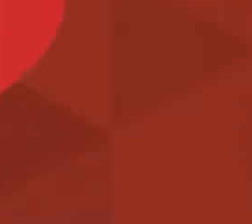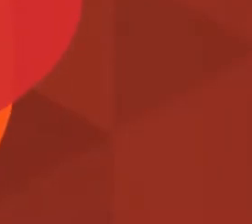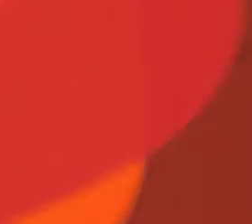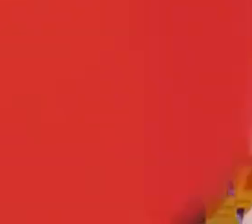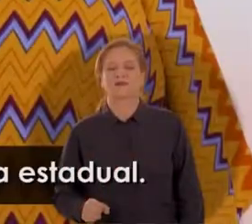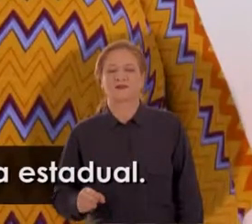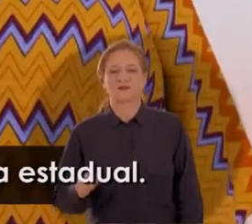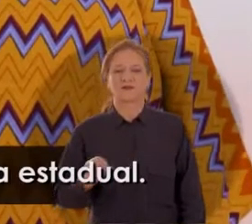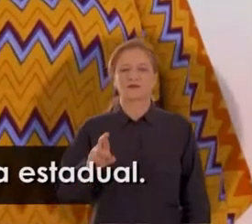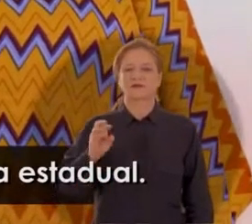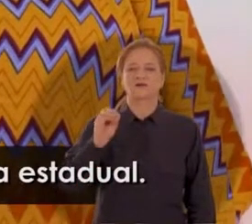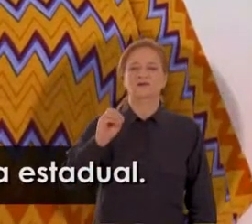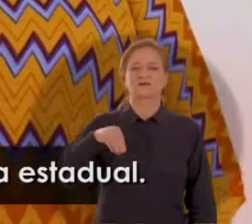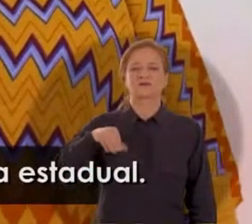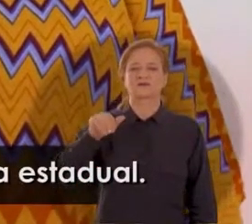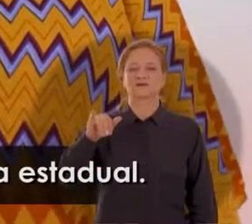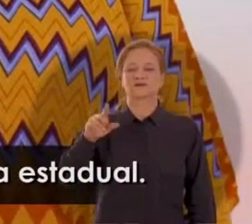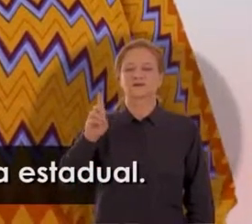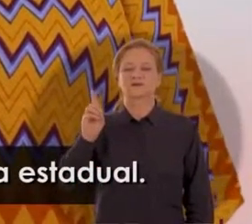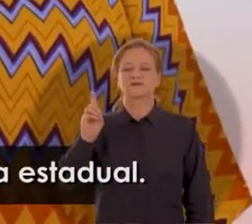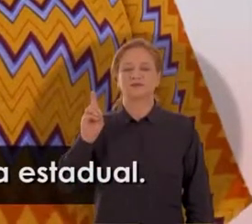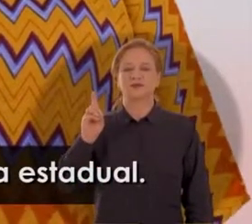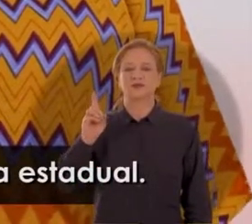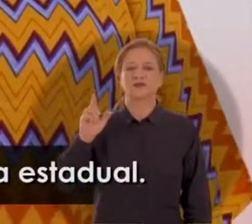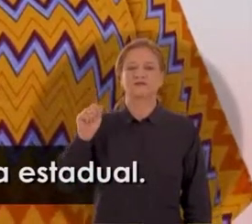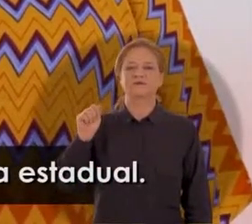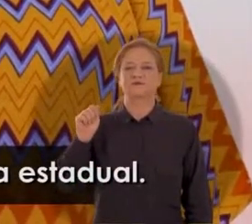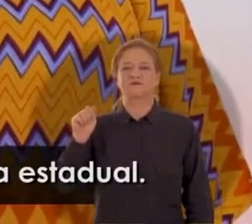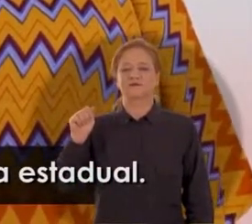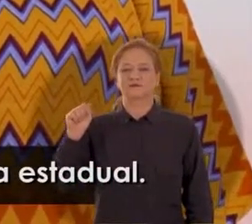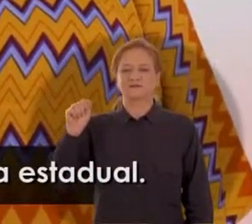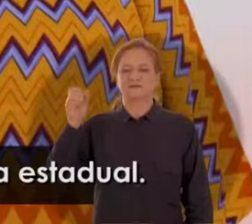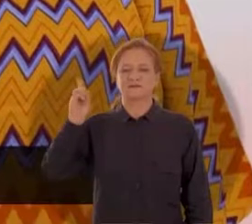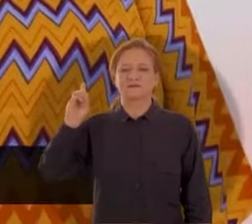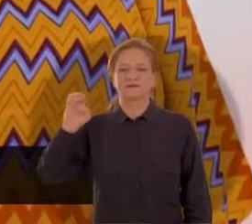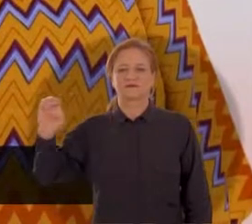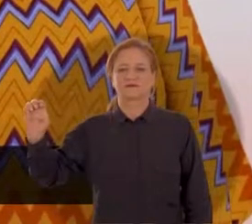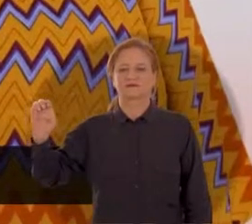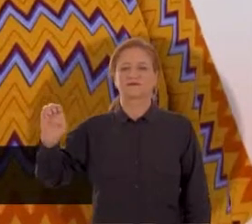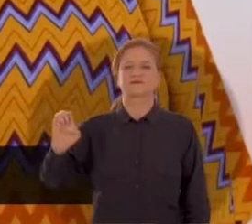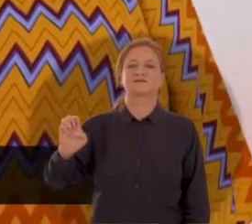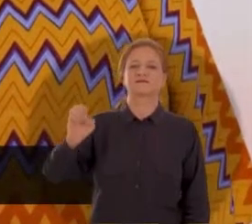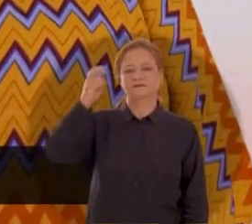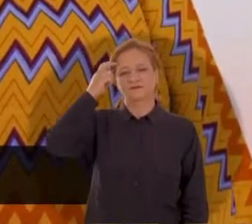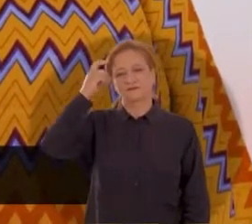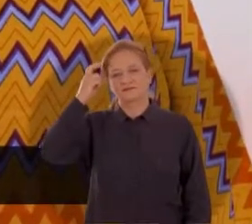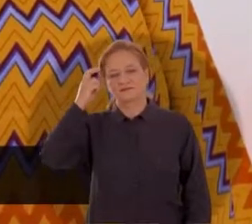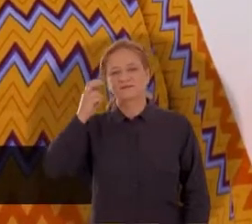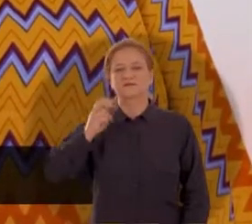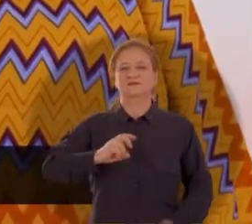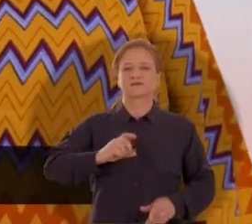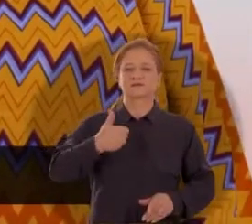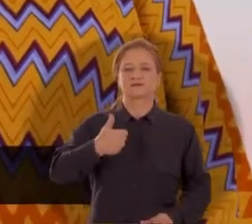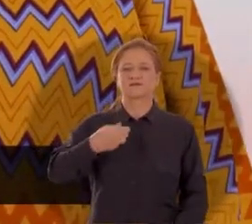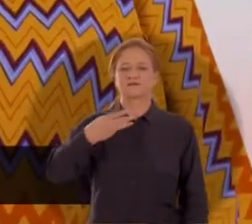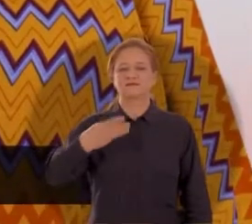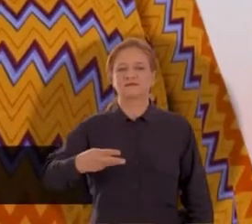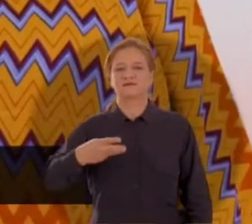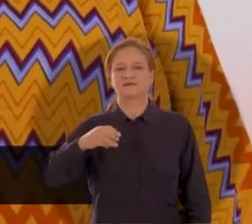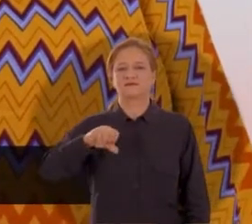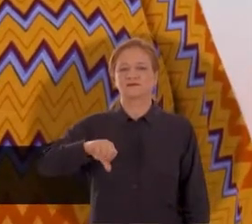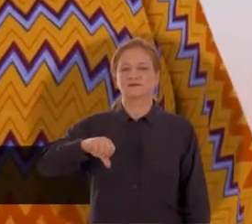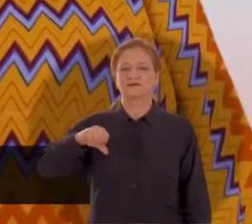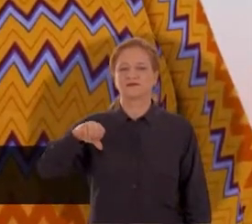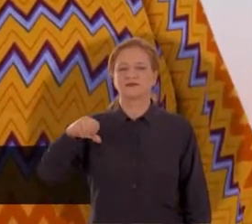É 13! Bora! Meu nome é Romilda Pizani, candidato a deputado estadual. Sou ativista social e cultural. Número